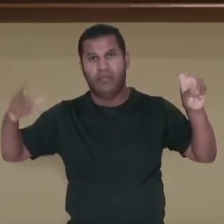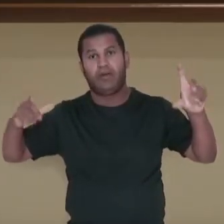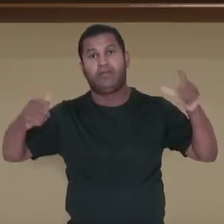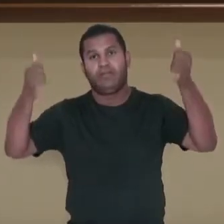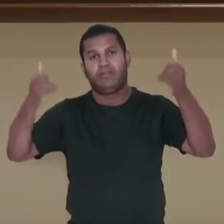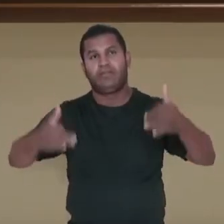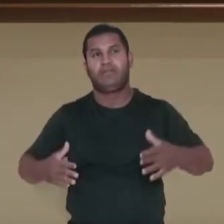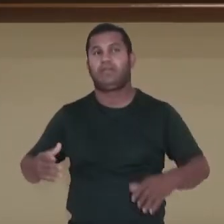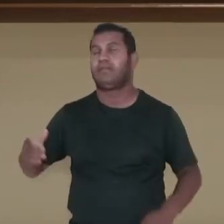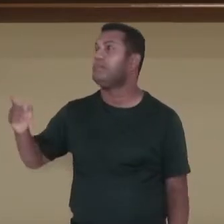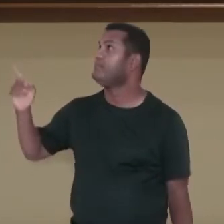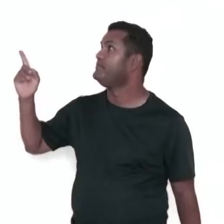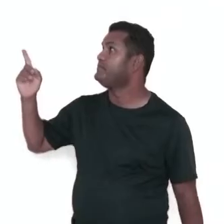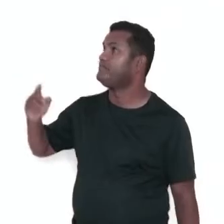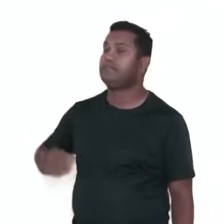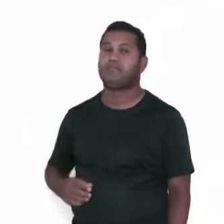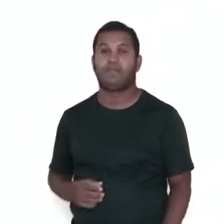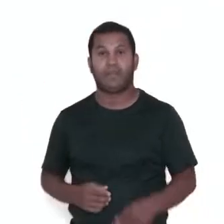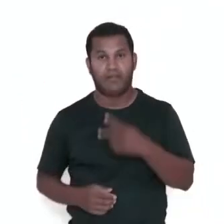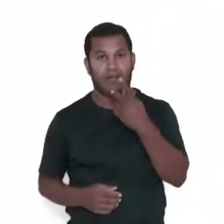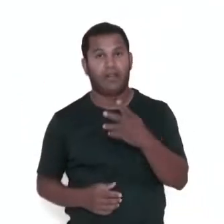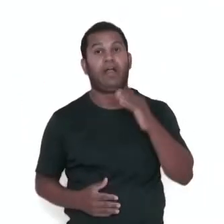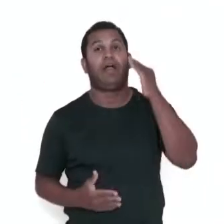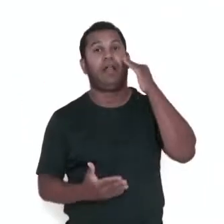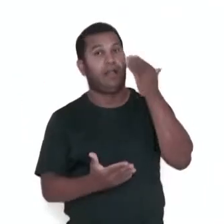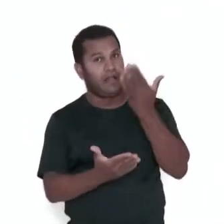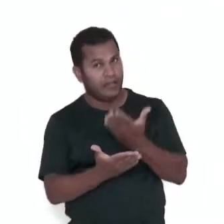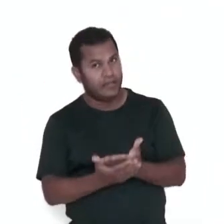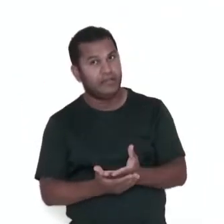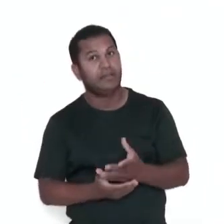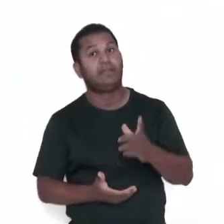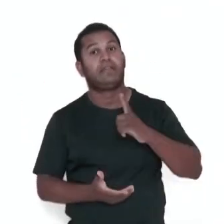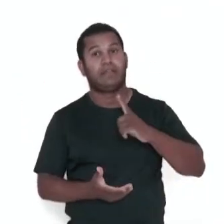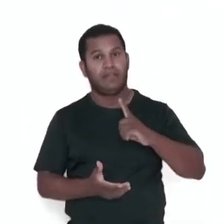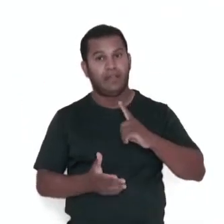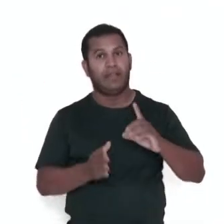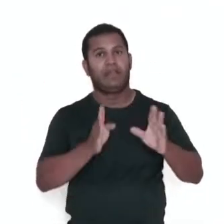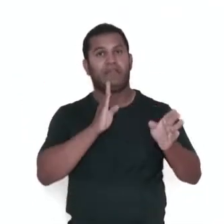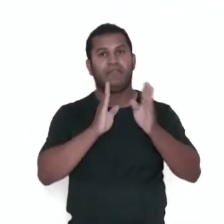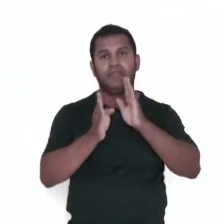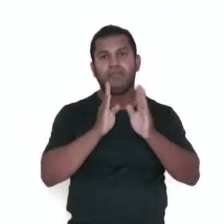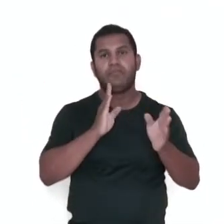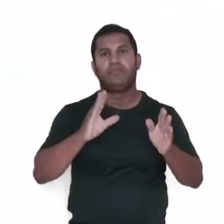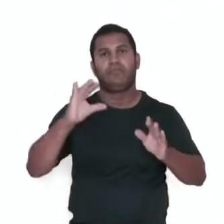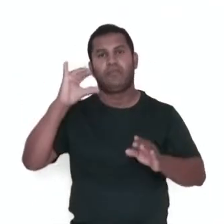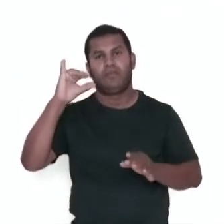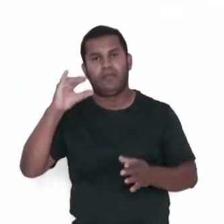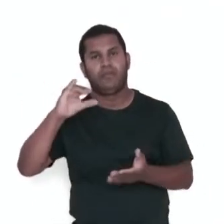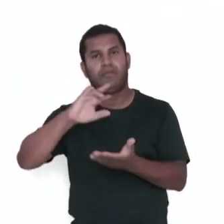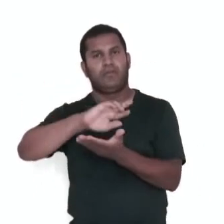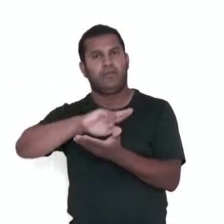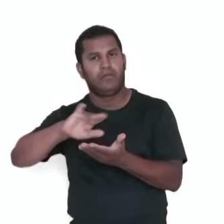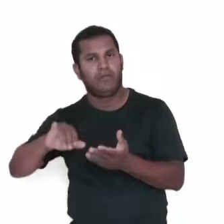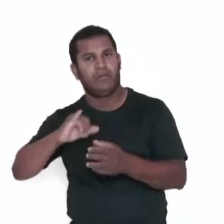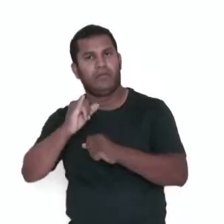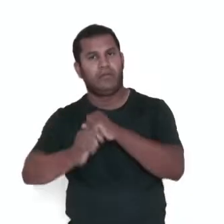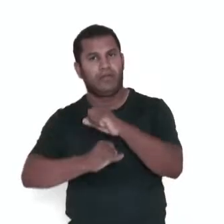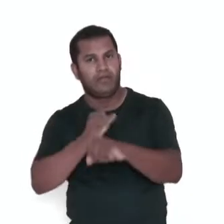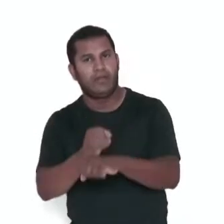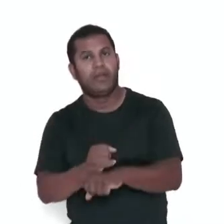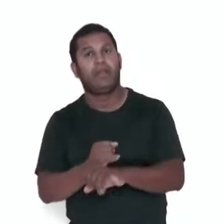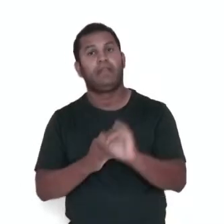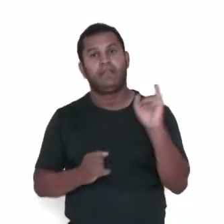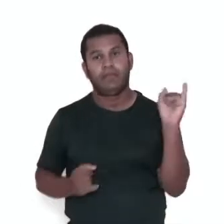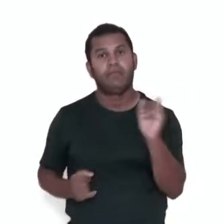diz assim, Acredito que as redes sociais foram criadas para que nós tivéssemos mais contato com as